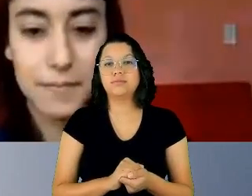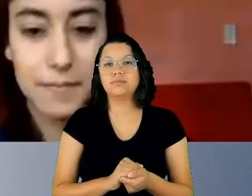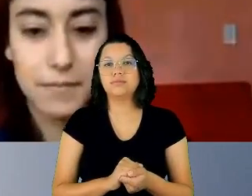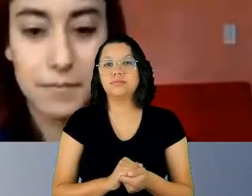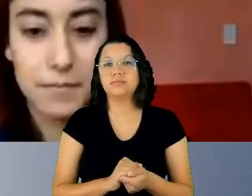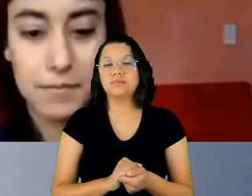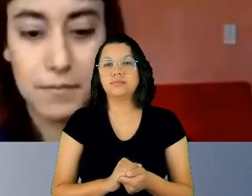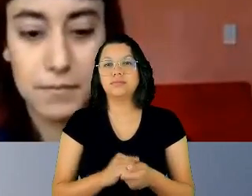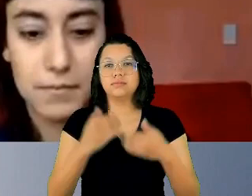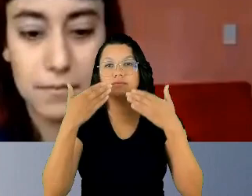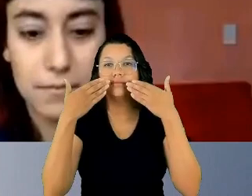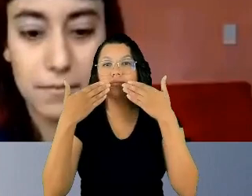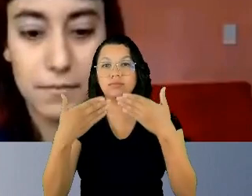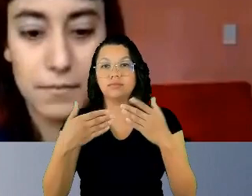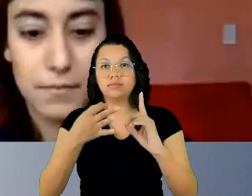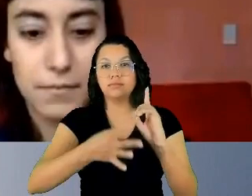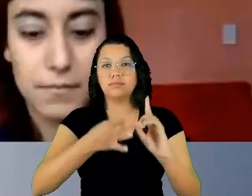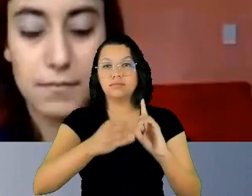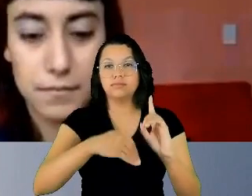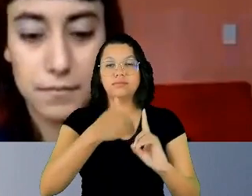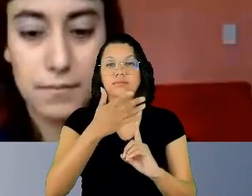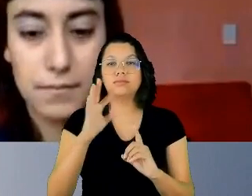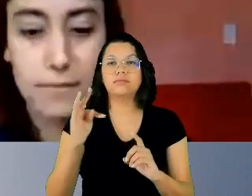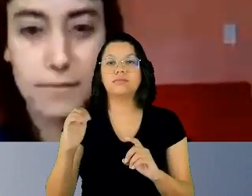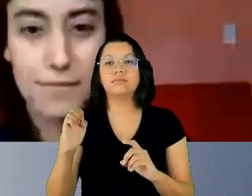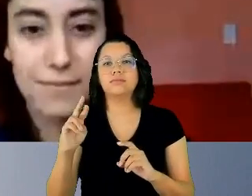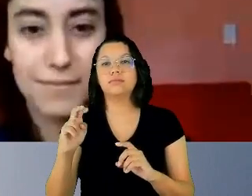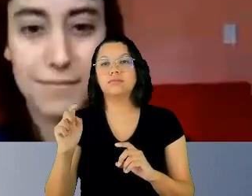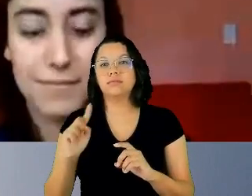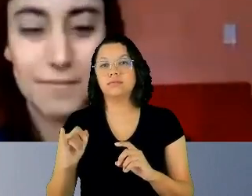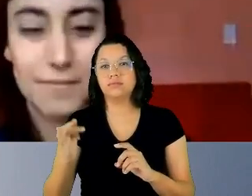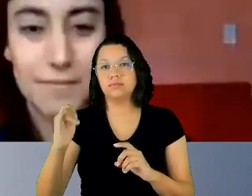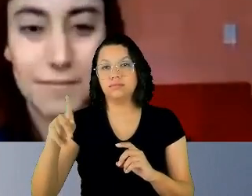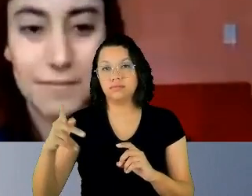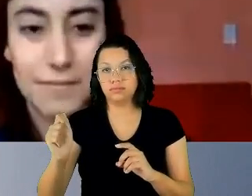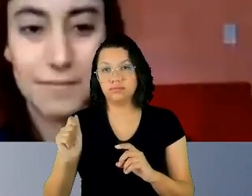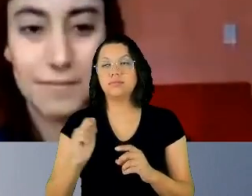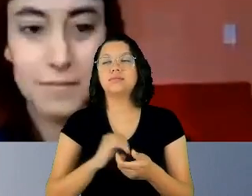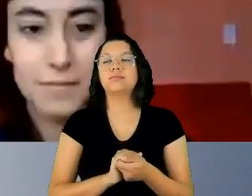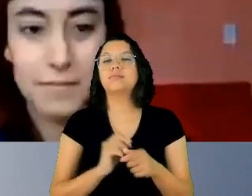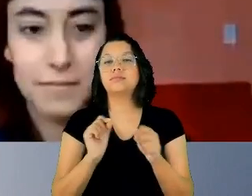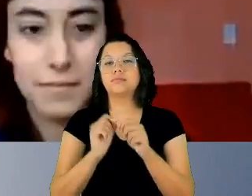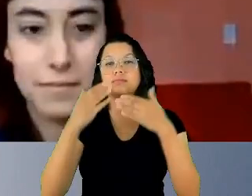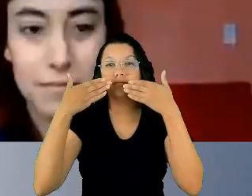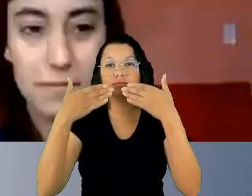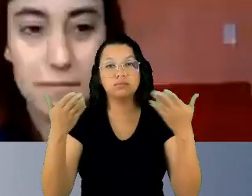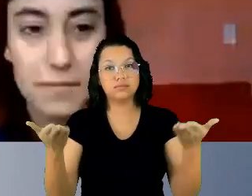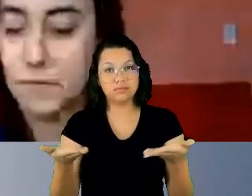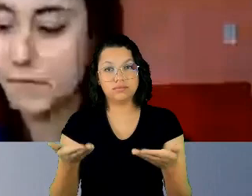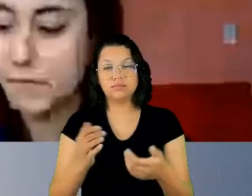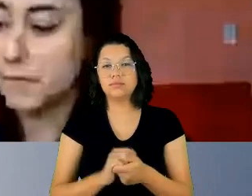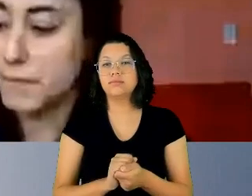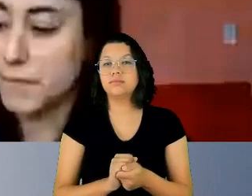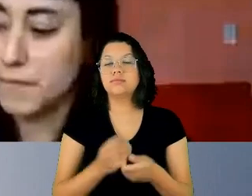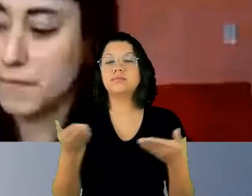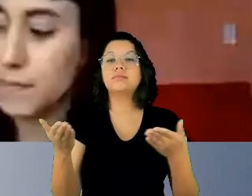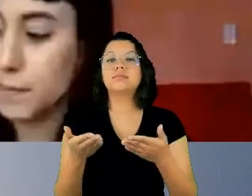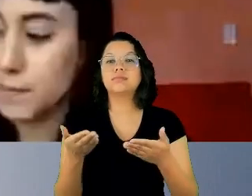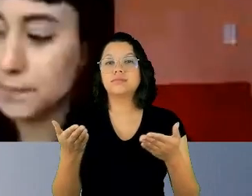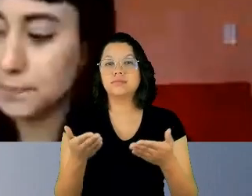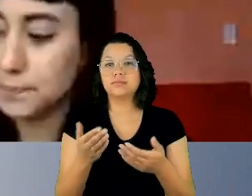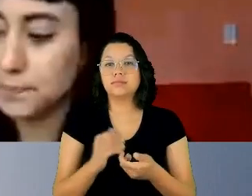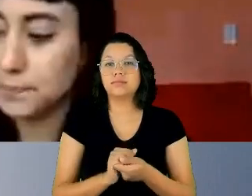apresentado pela desembargadora Teresinha Caserta para realizar presente apresentação e passo a palavra, então,